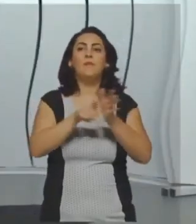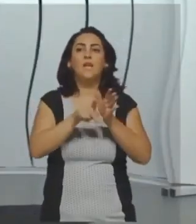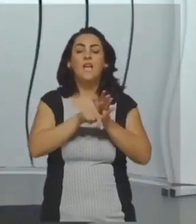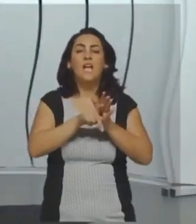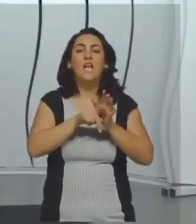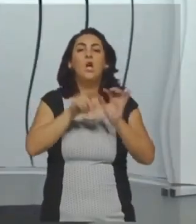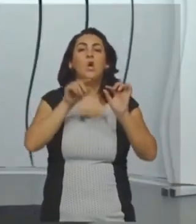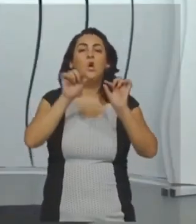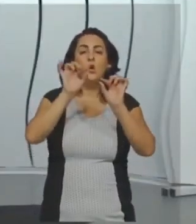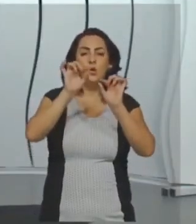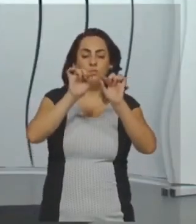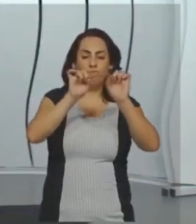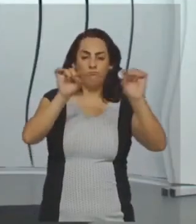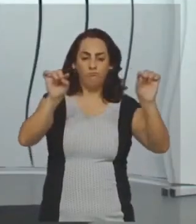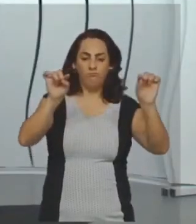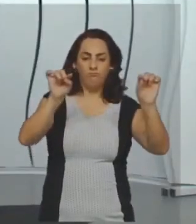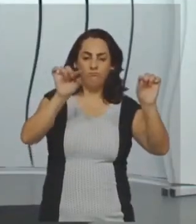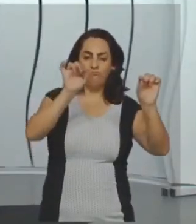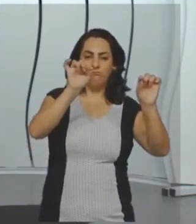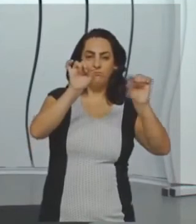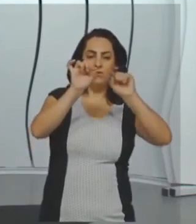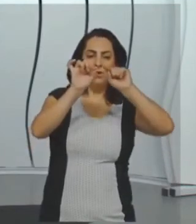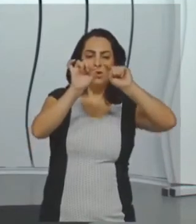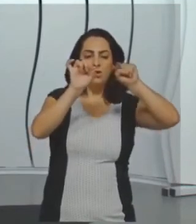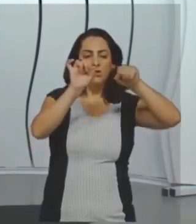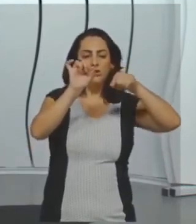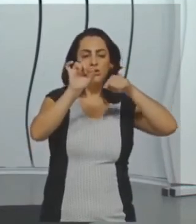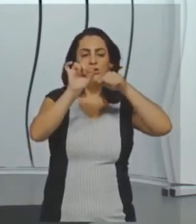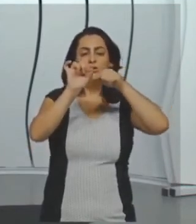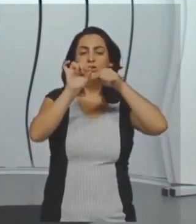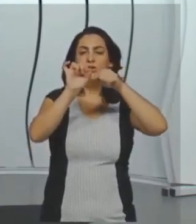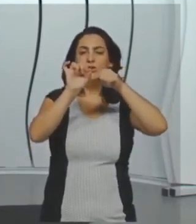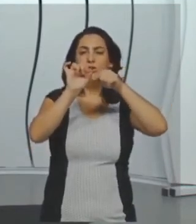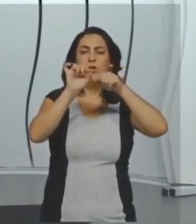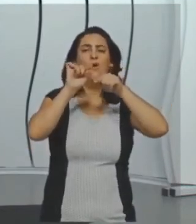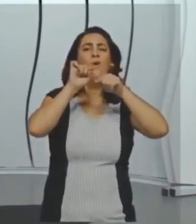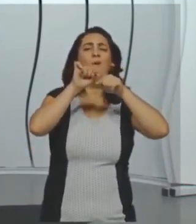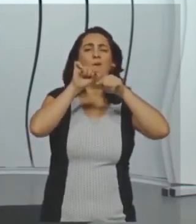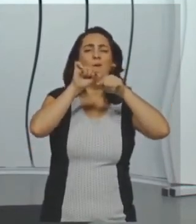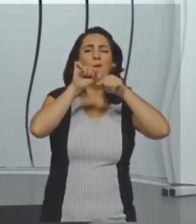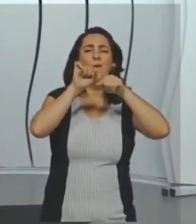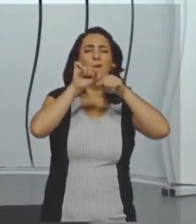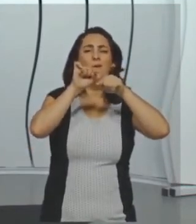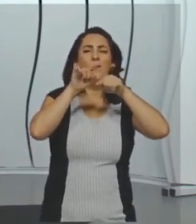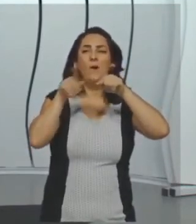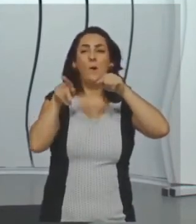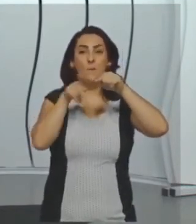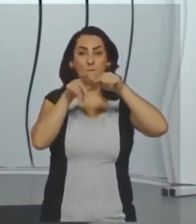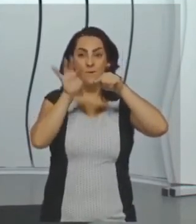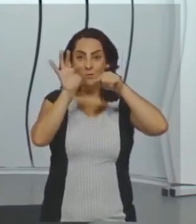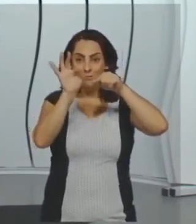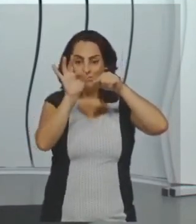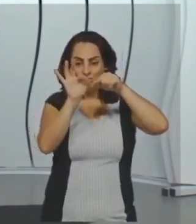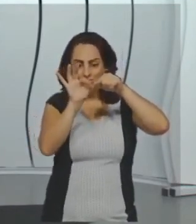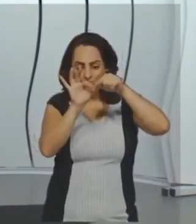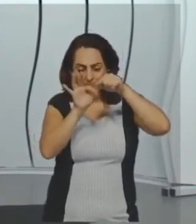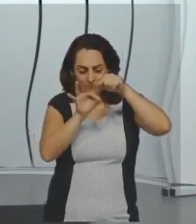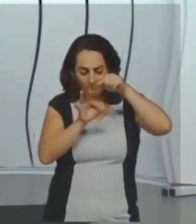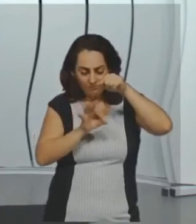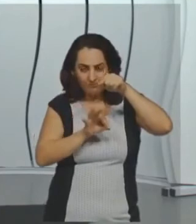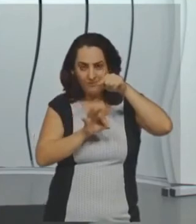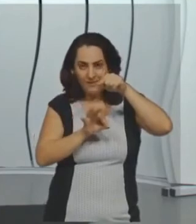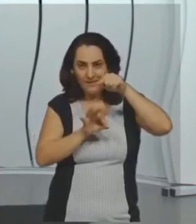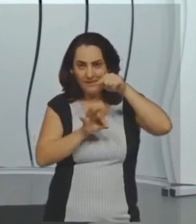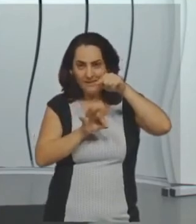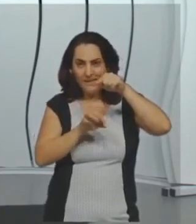alternos internos. Também tem um nome especial, né? Este ângulo está fazendo, né,